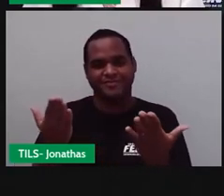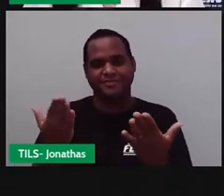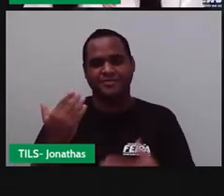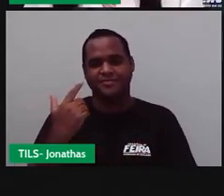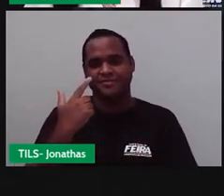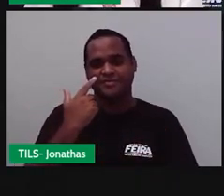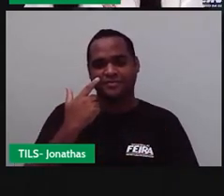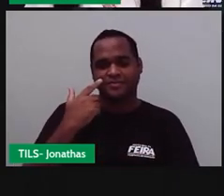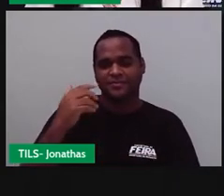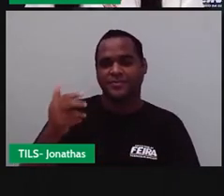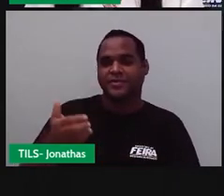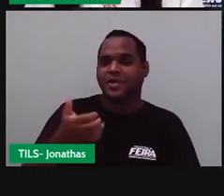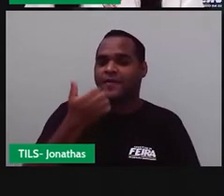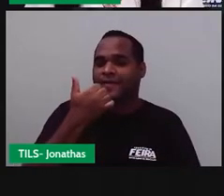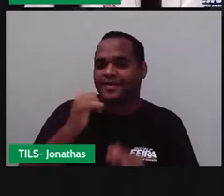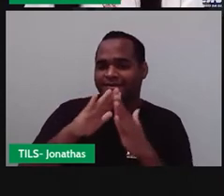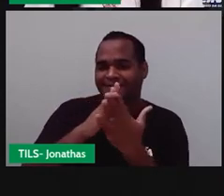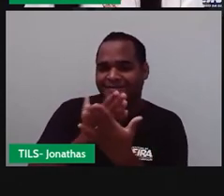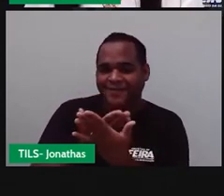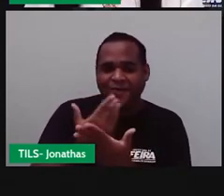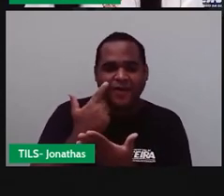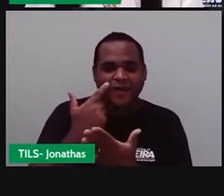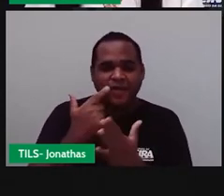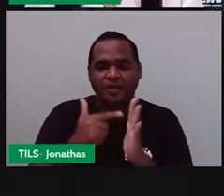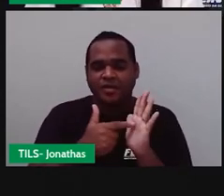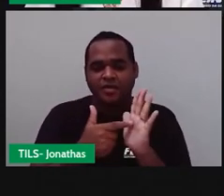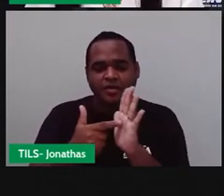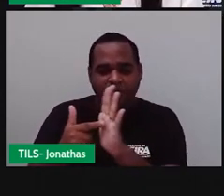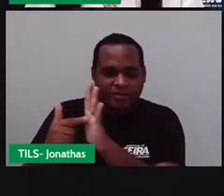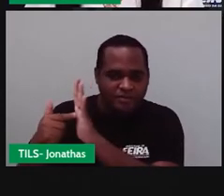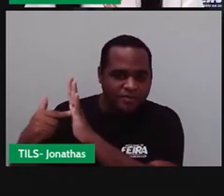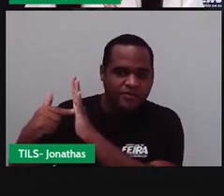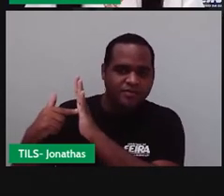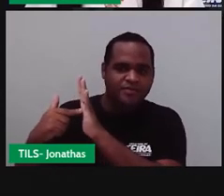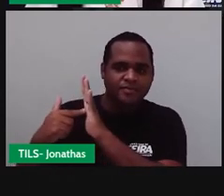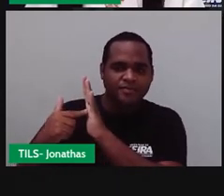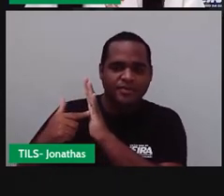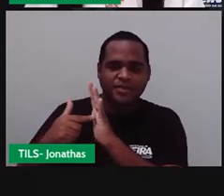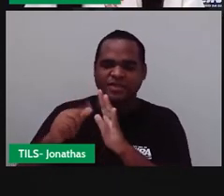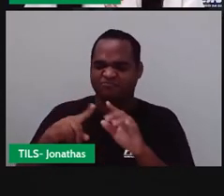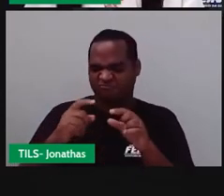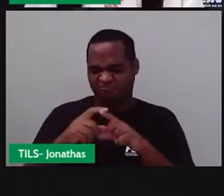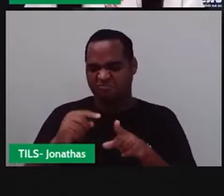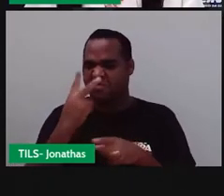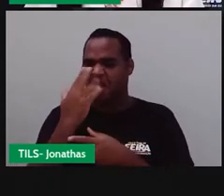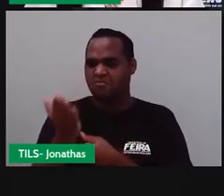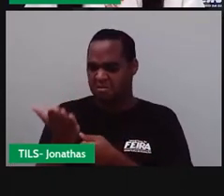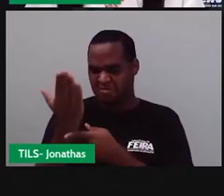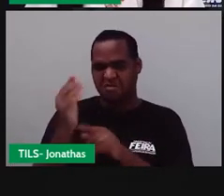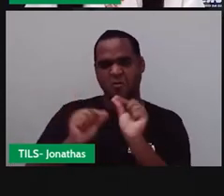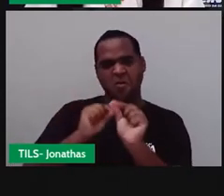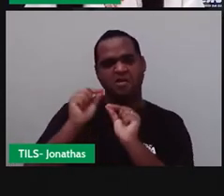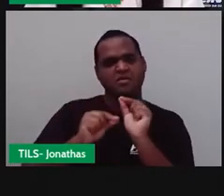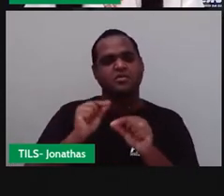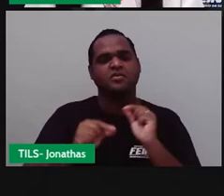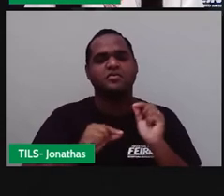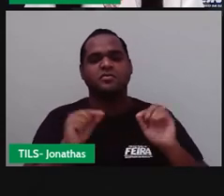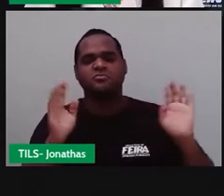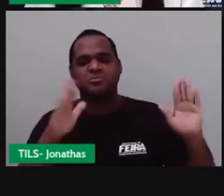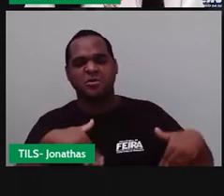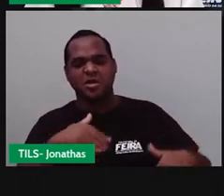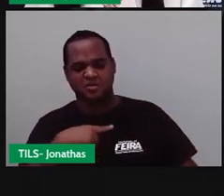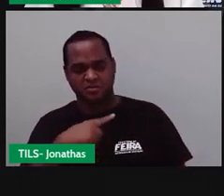Essa é a nossa escola. Você vai ficar andando por aí com esse pau de selfie, Jarlotte? Me poupe!